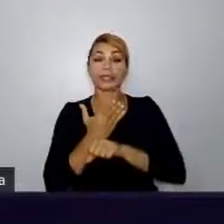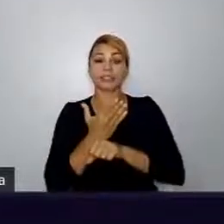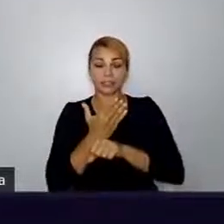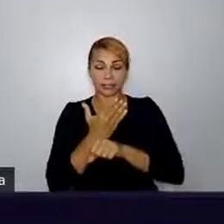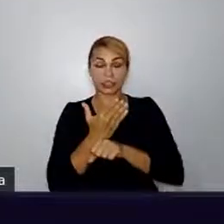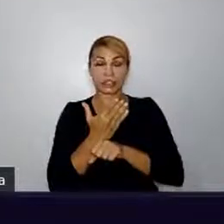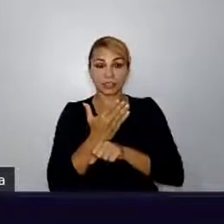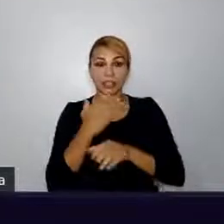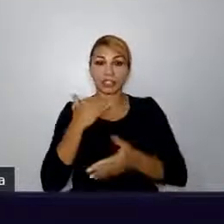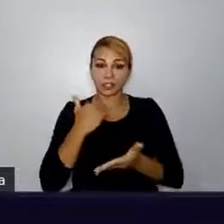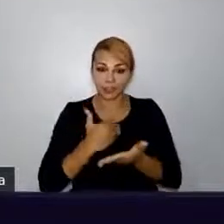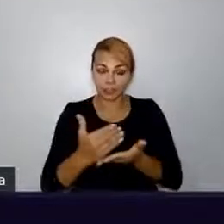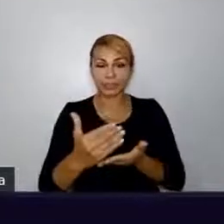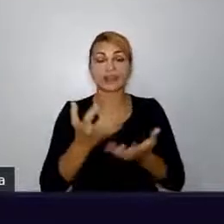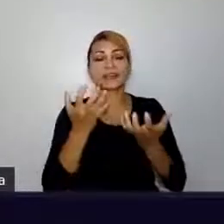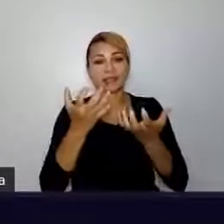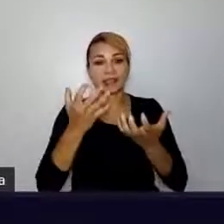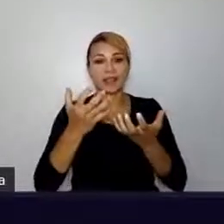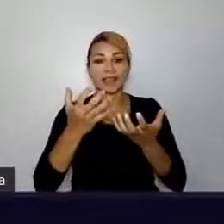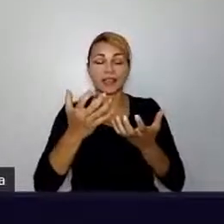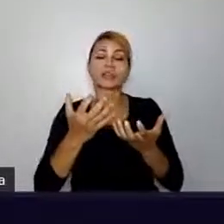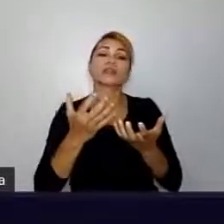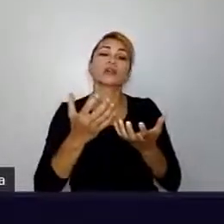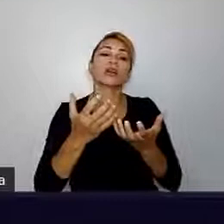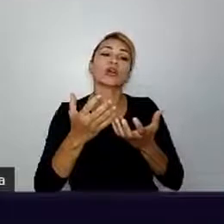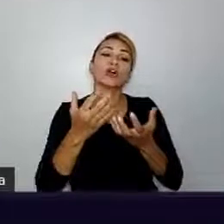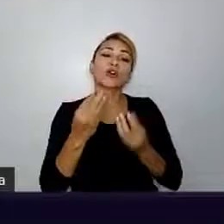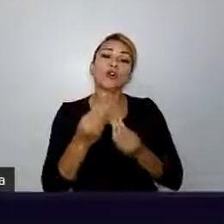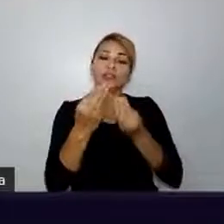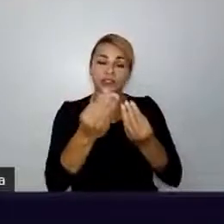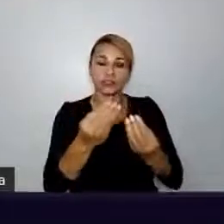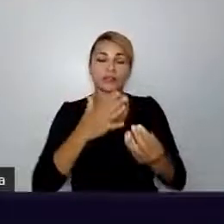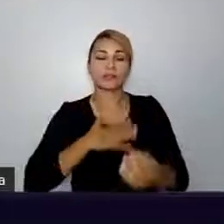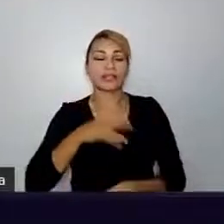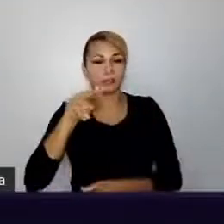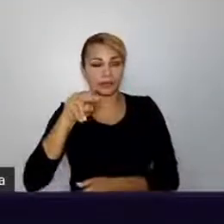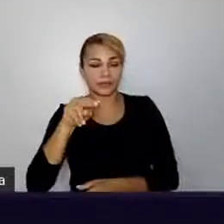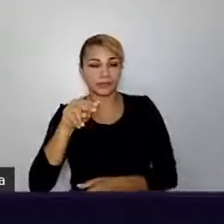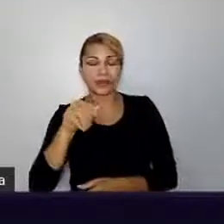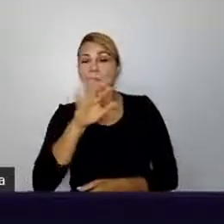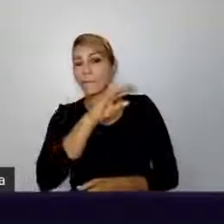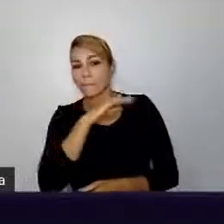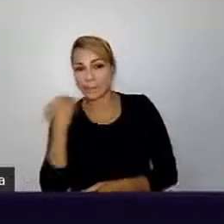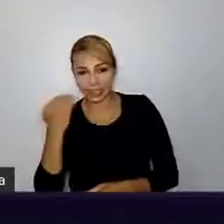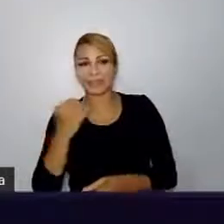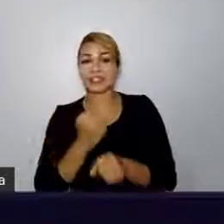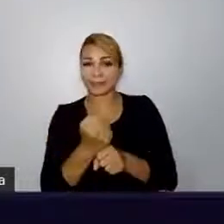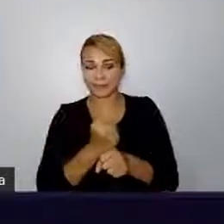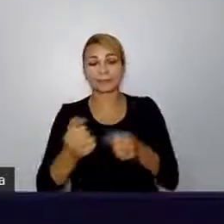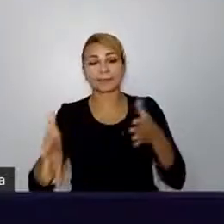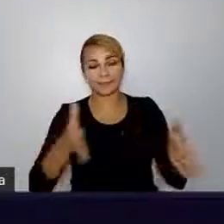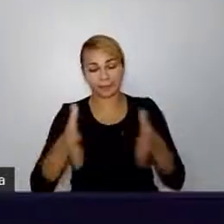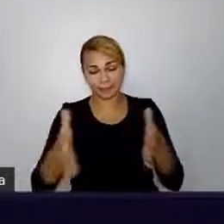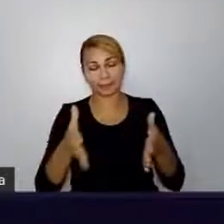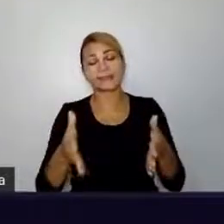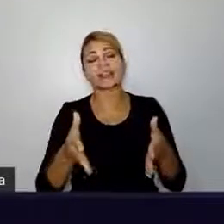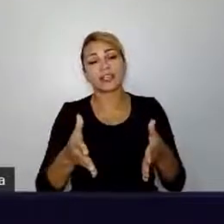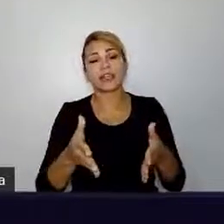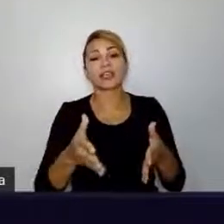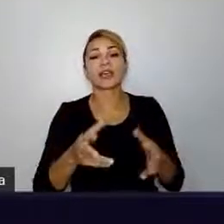esse ano. Quero dedicar também esse keynote às mais de 160 mil vítimas da Covid-19.